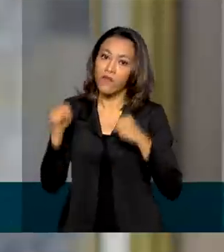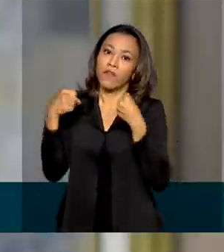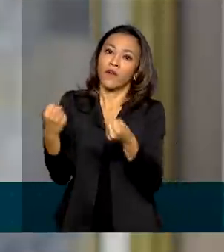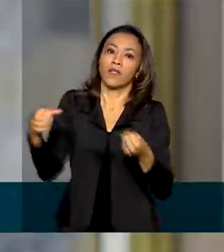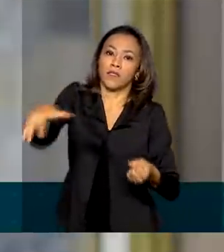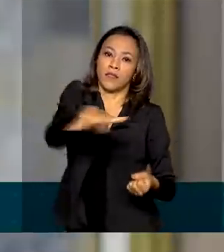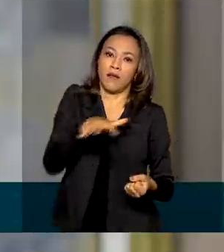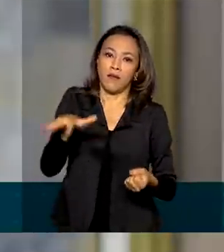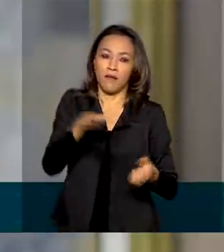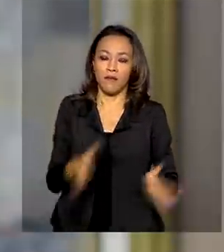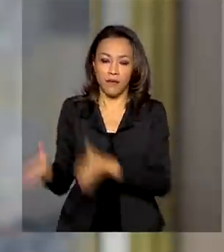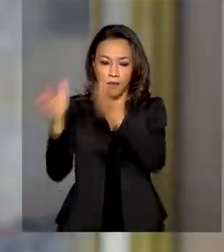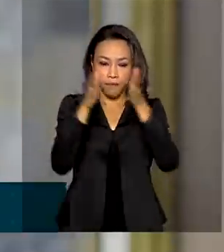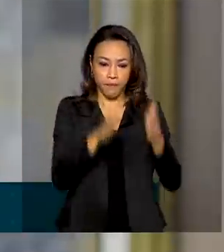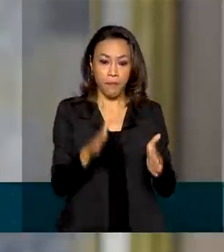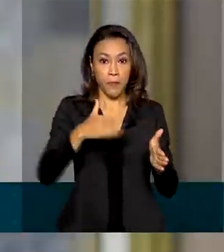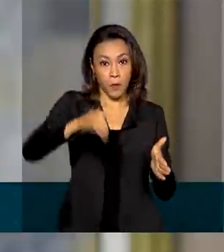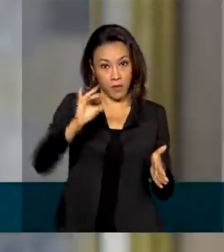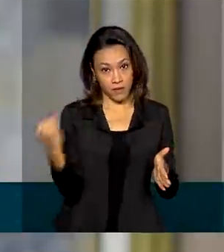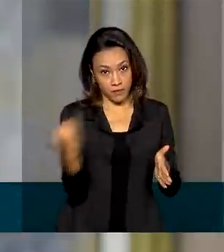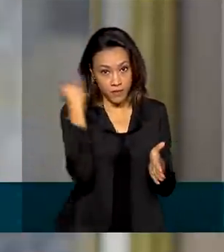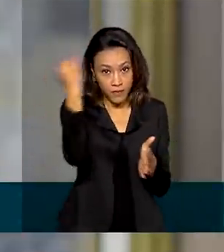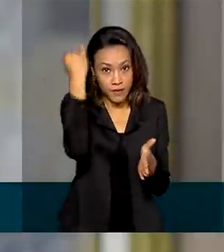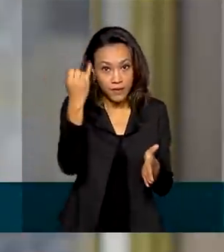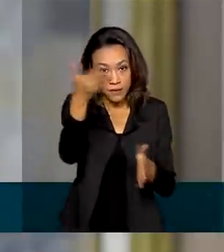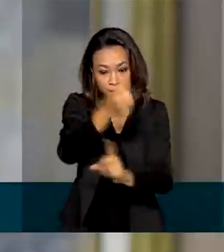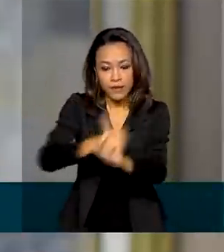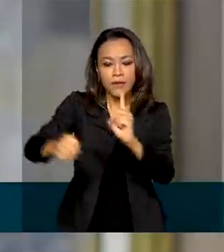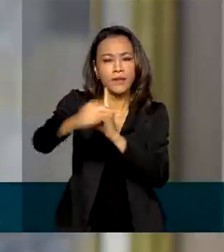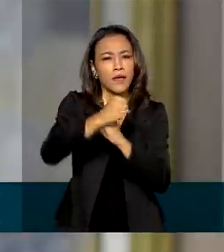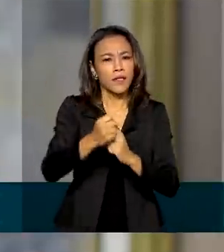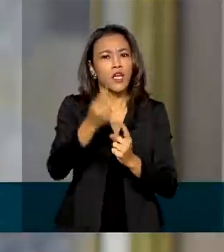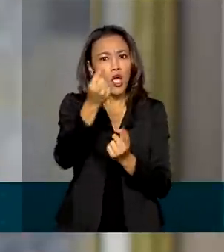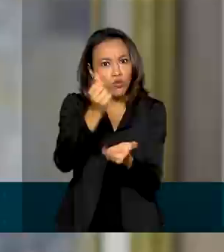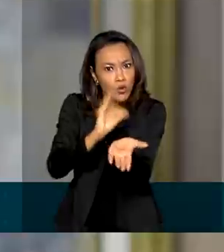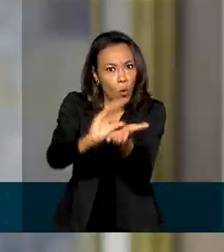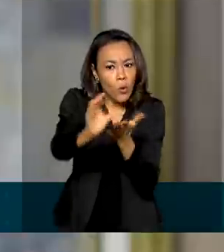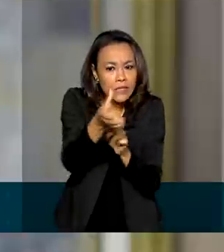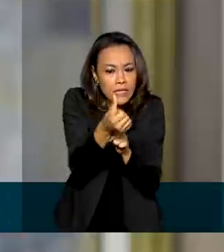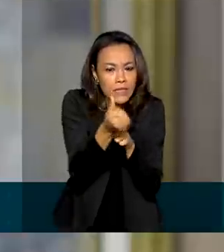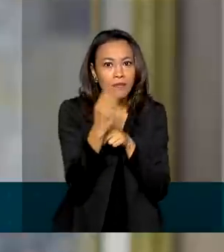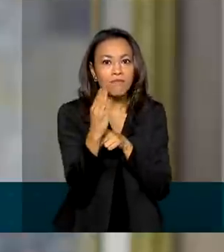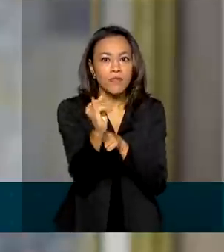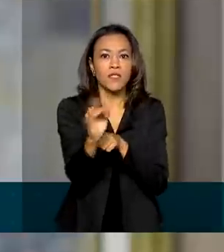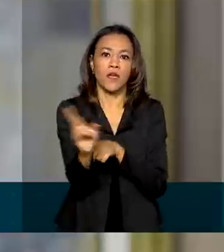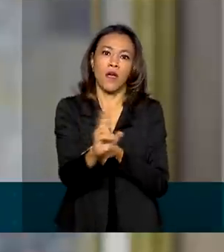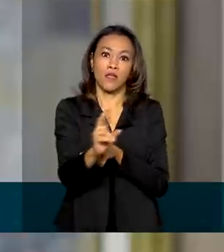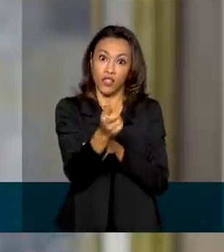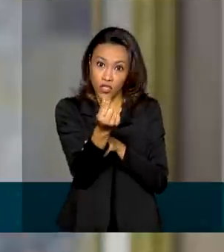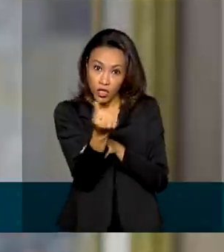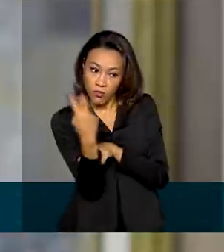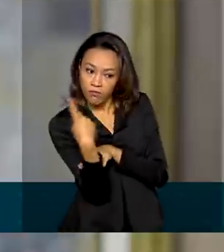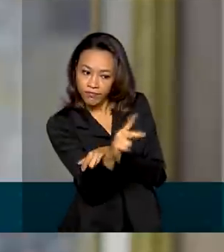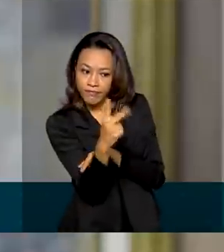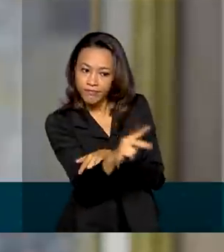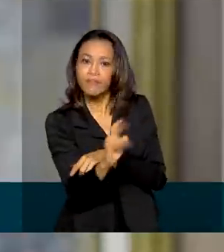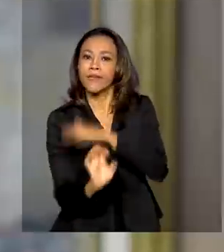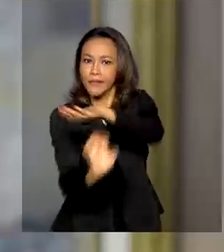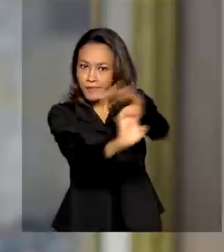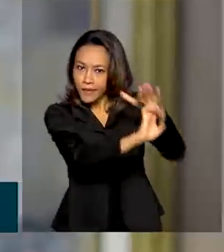importante para a sociedade é a questão dos investimentos. Serão cerca de 6 bilhões de investimentos privados que serão